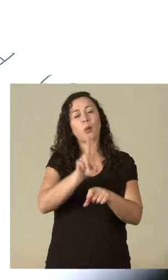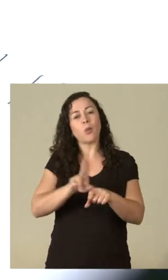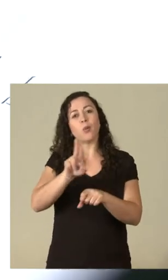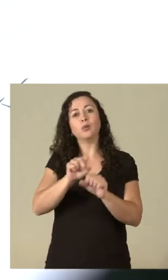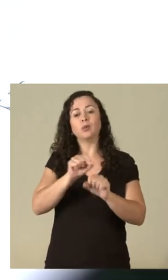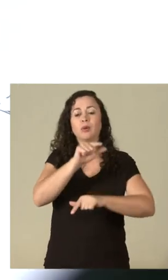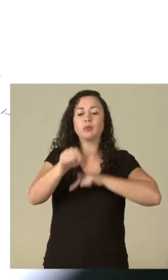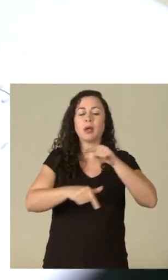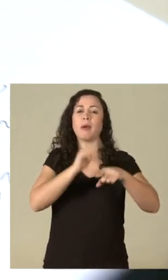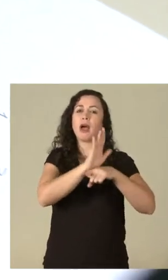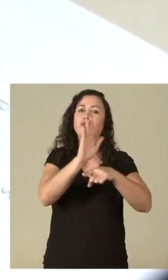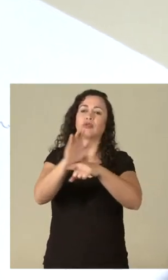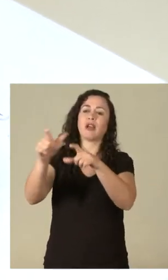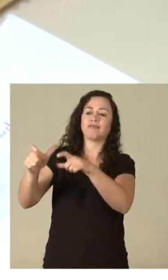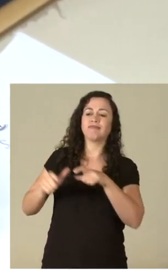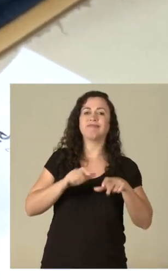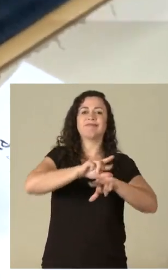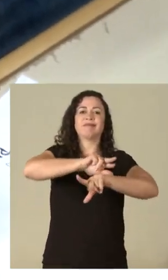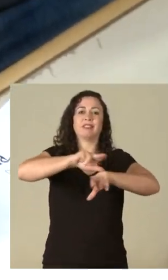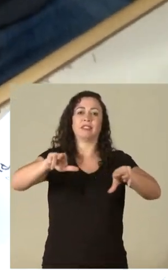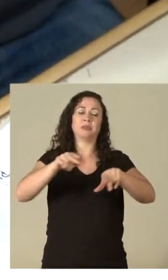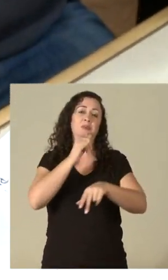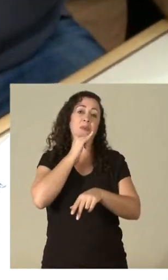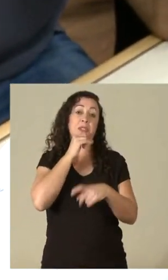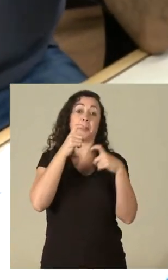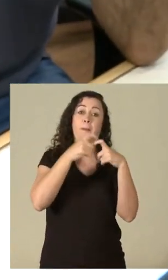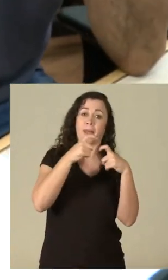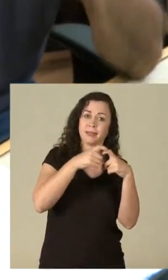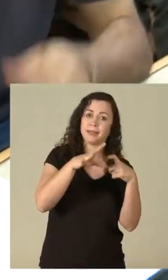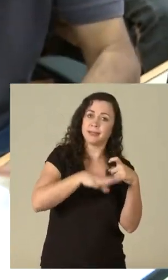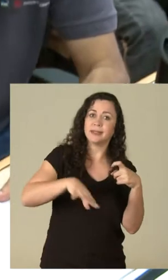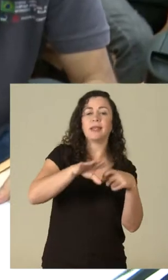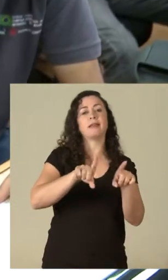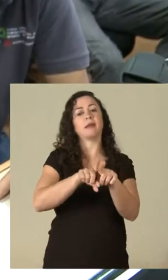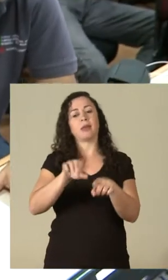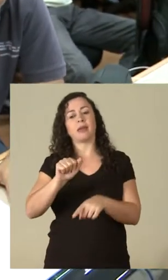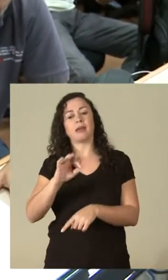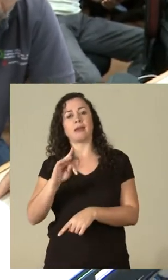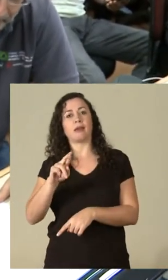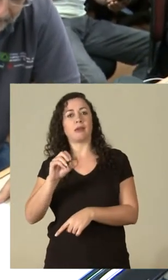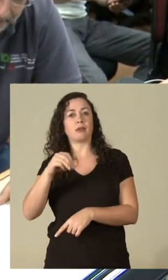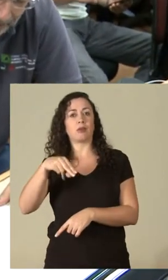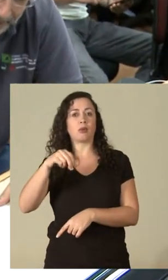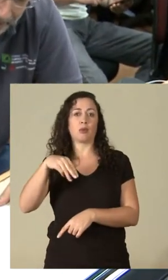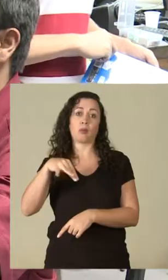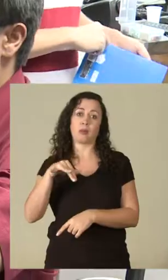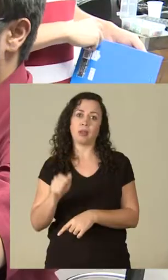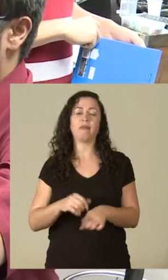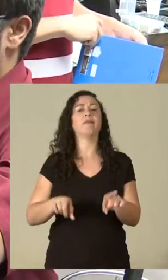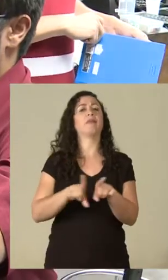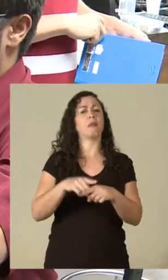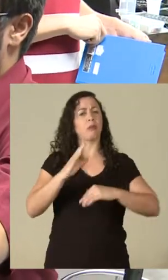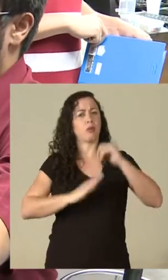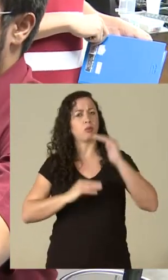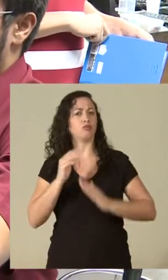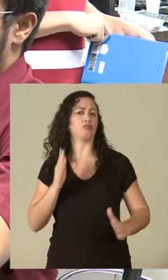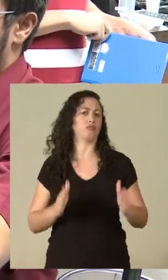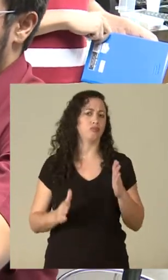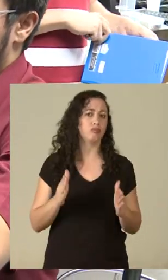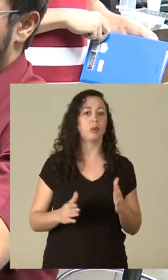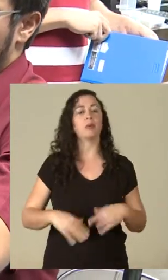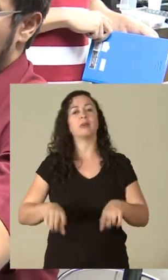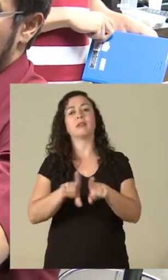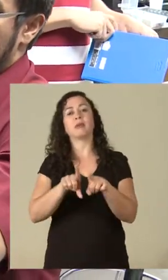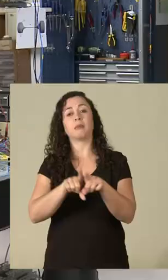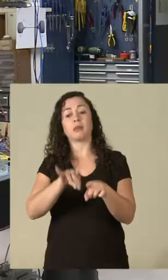para a medicina, gente usa a computação para a astronomia, a gente usa a computação para a robótica, para a